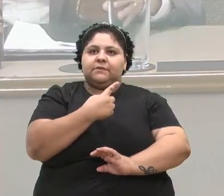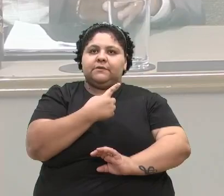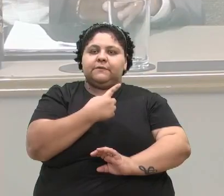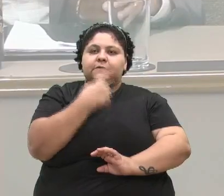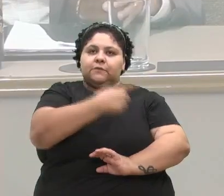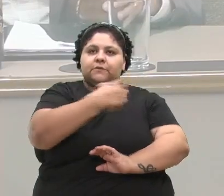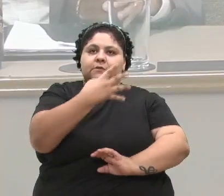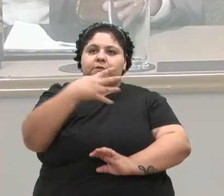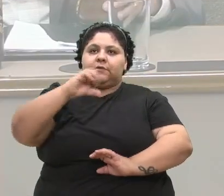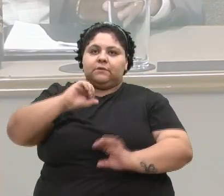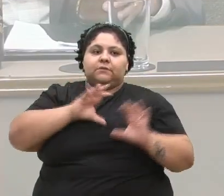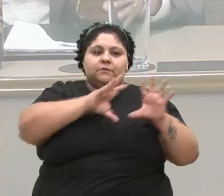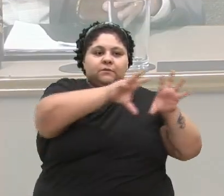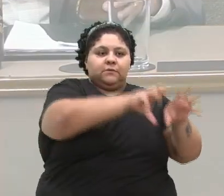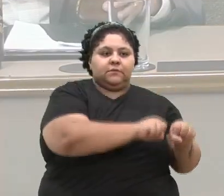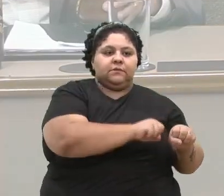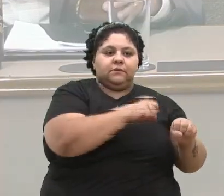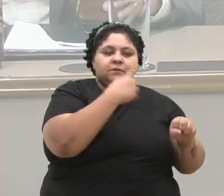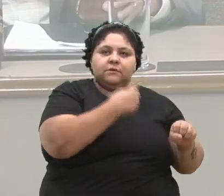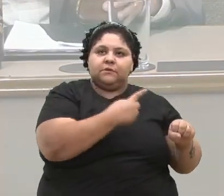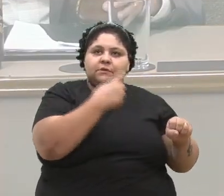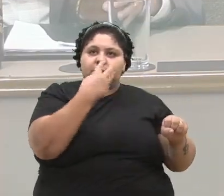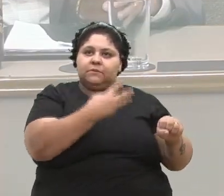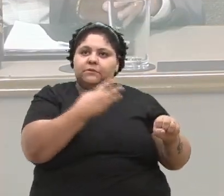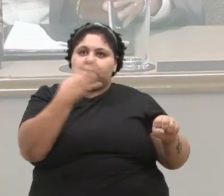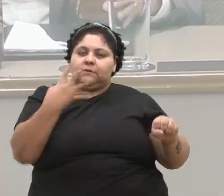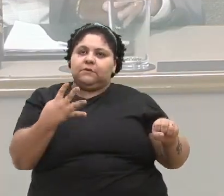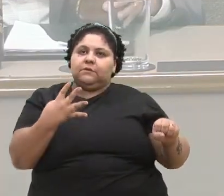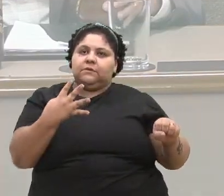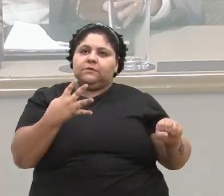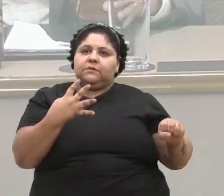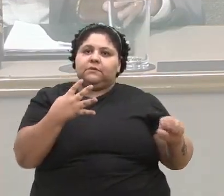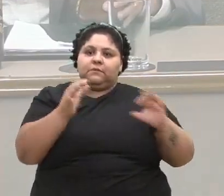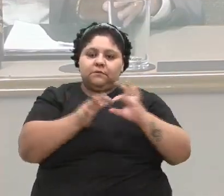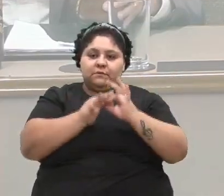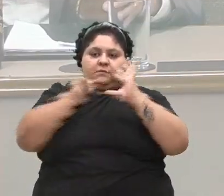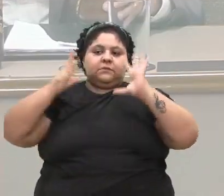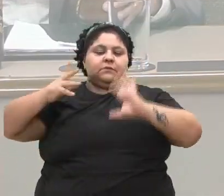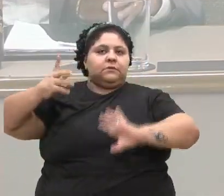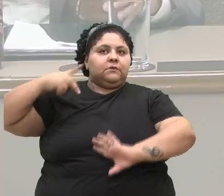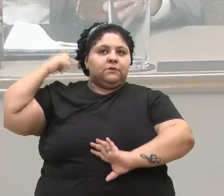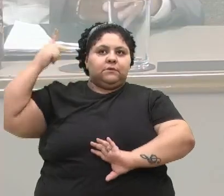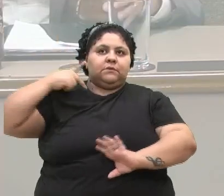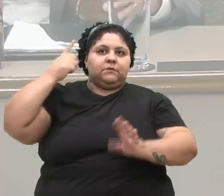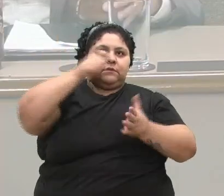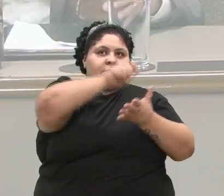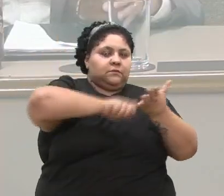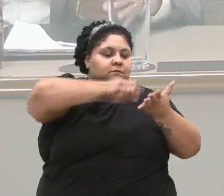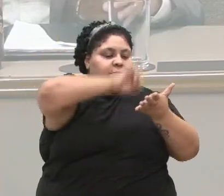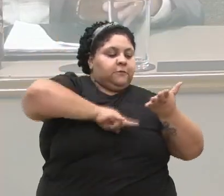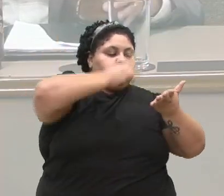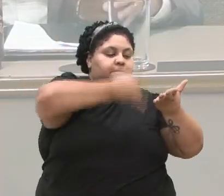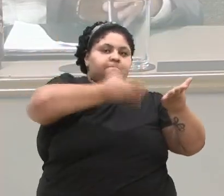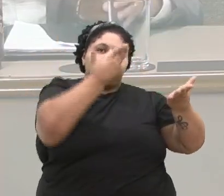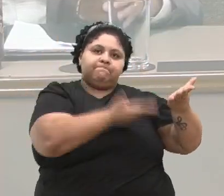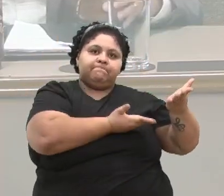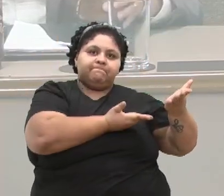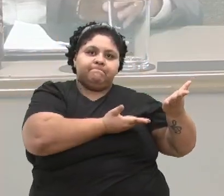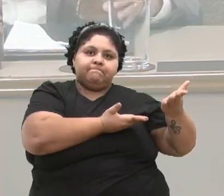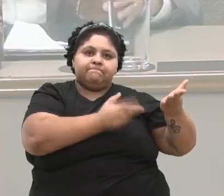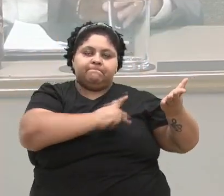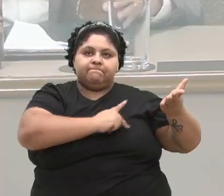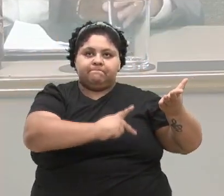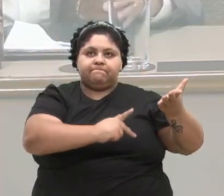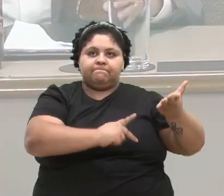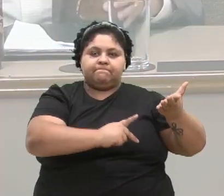149, da colonização e 134, da emancipação política. Assino esse parecer a presidente e